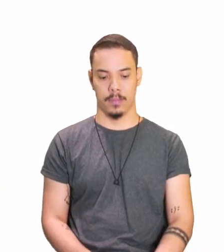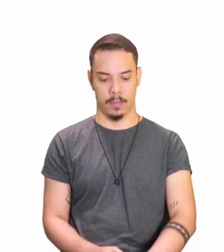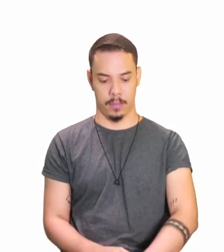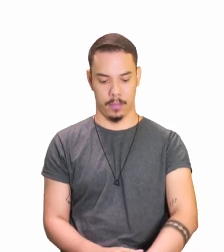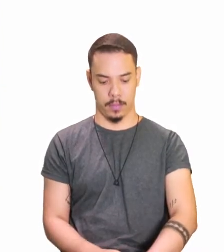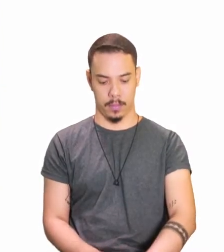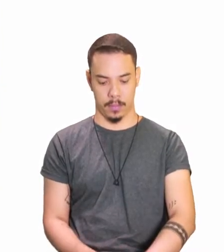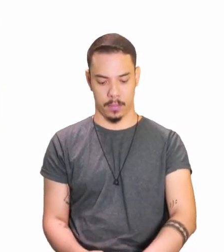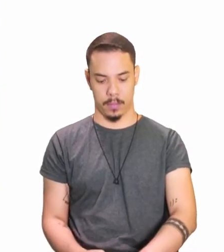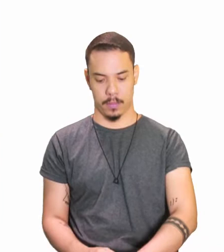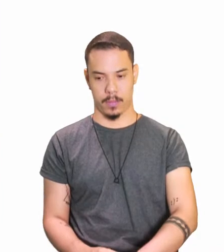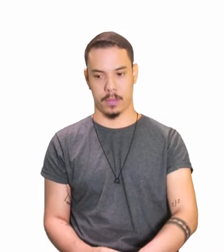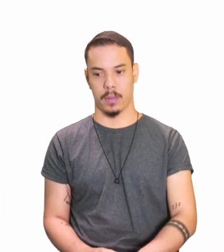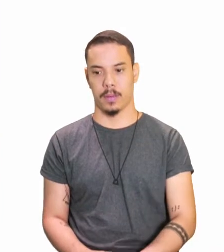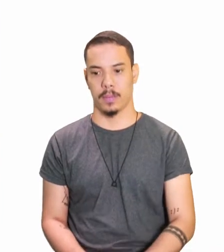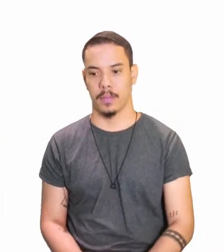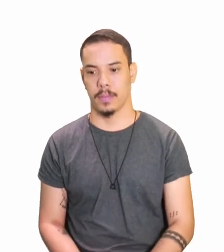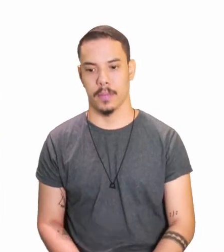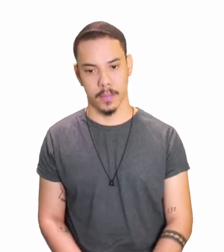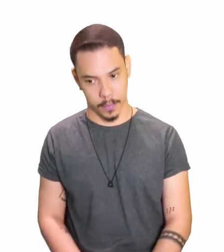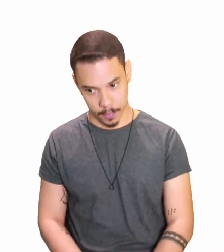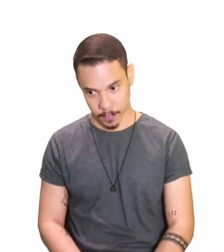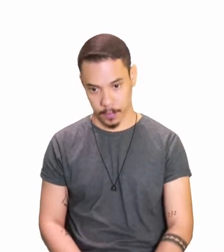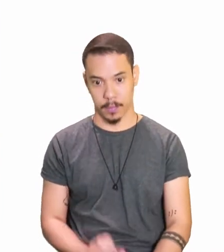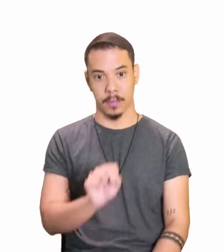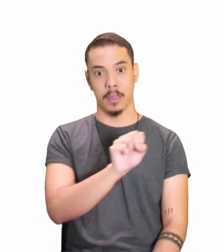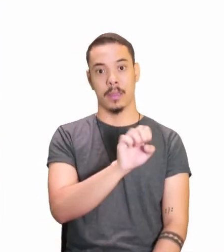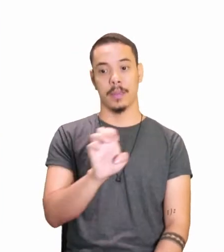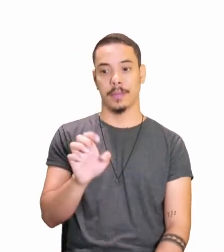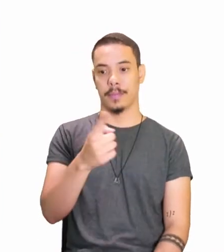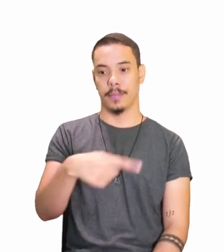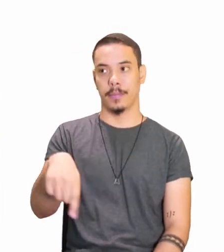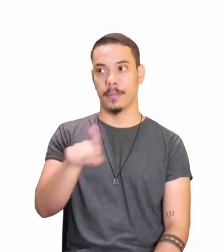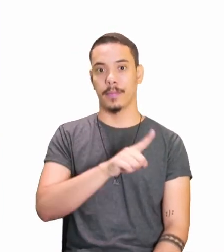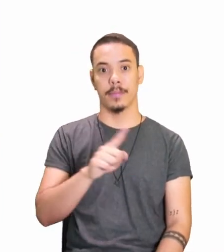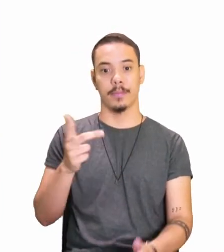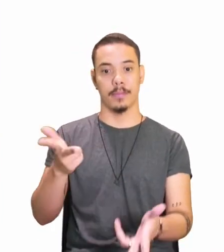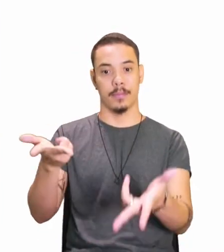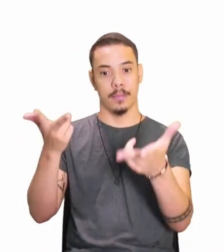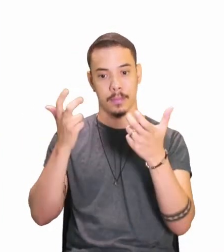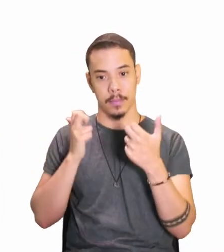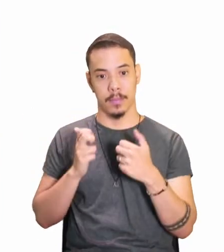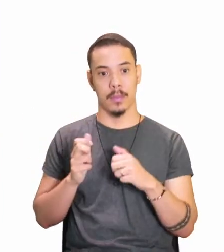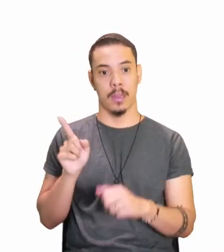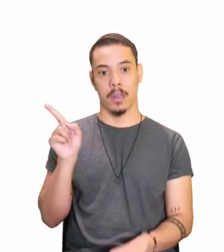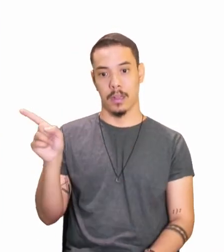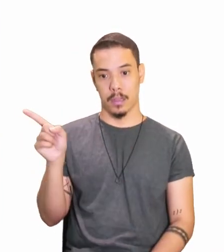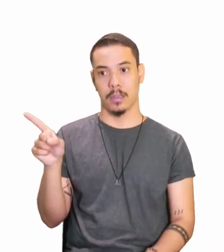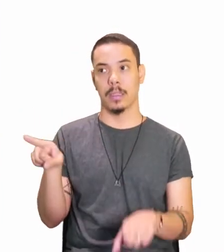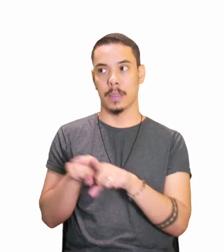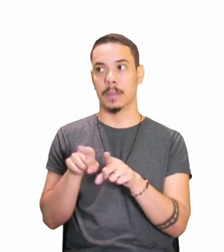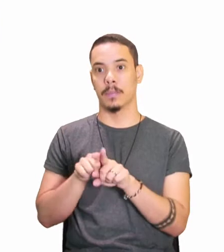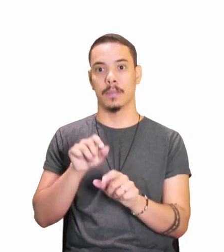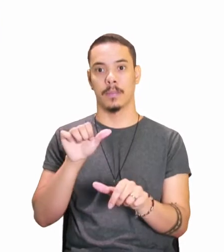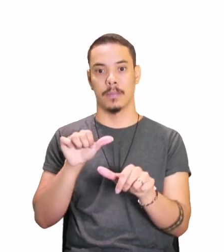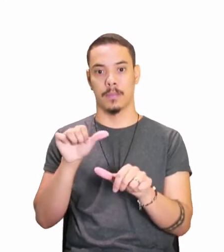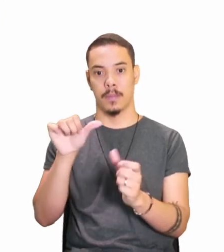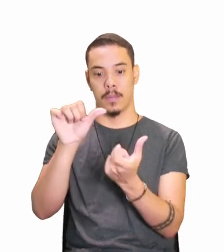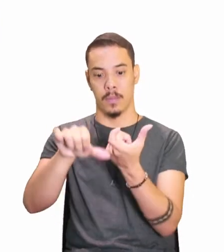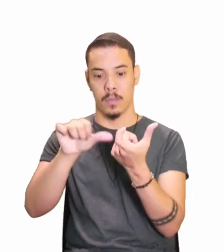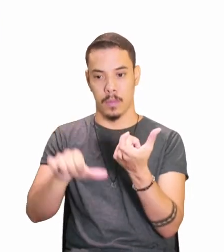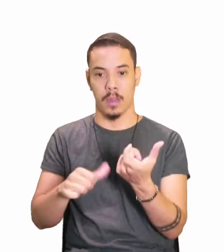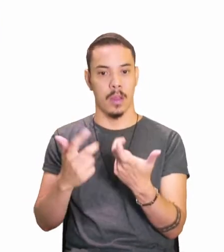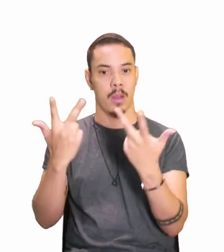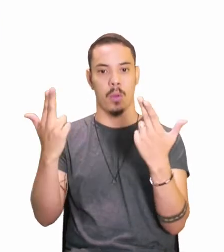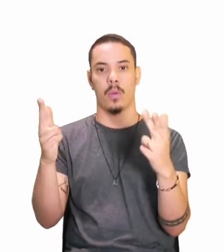fortes, eles foram, se você perceber, esse mesmo aqui, é a mesma conjugação do